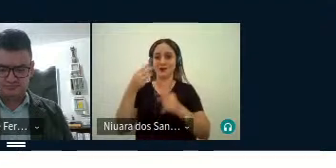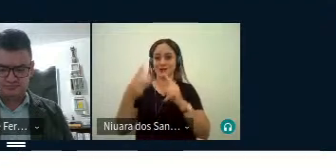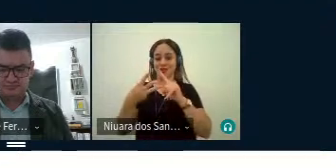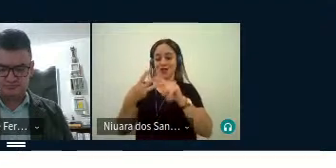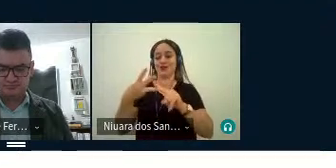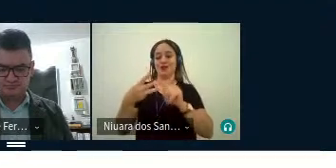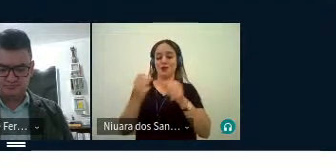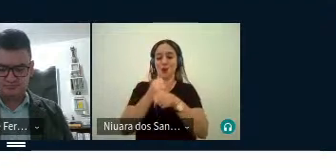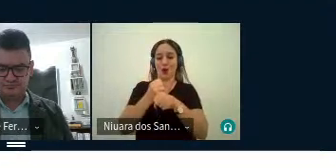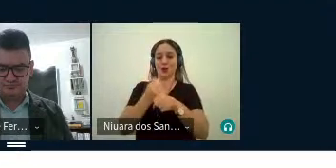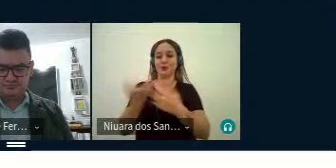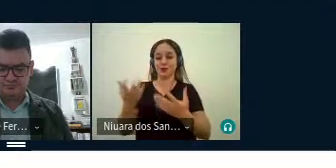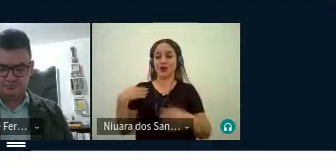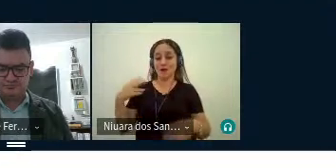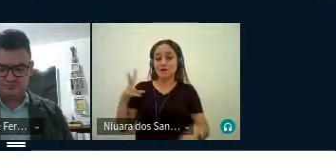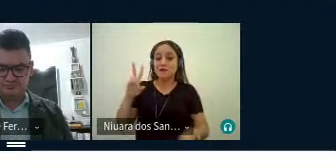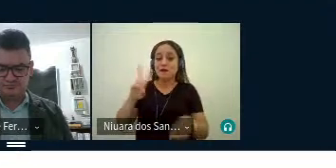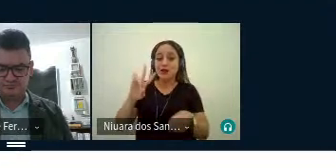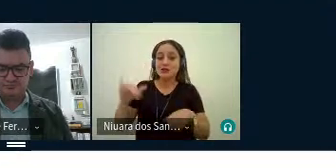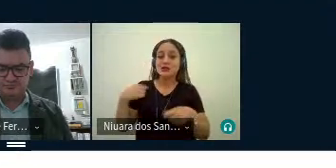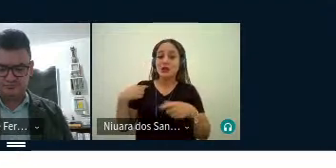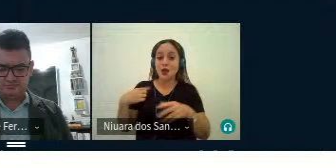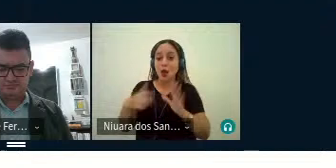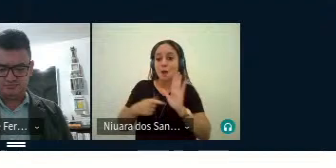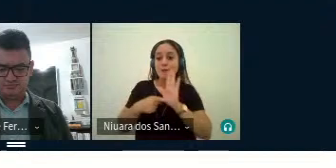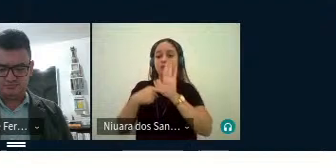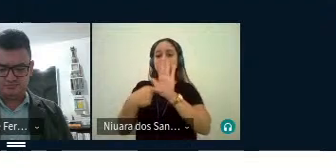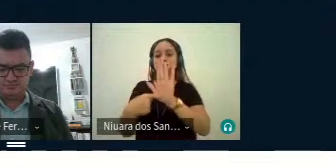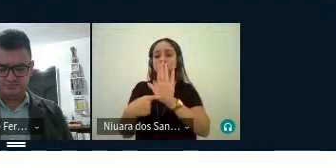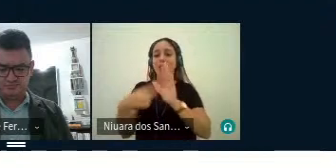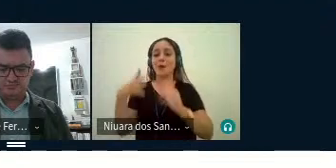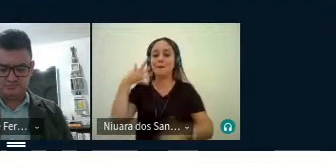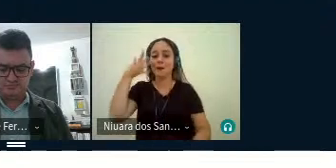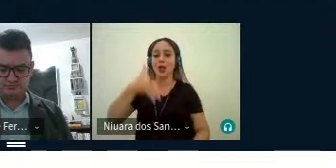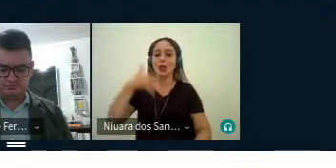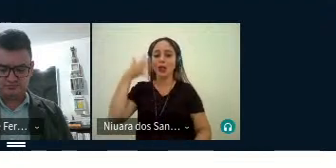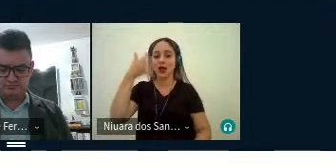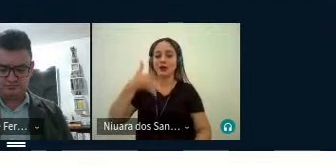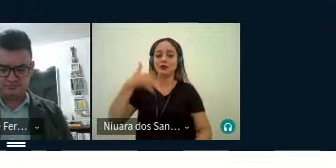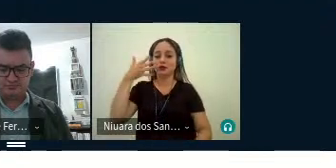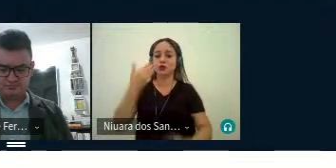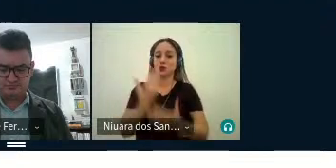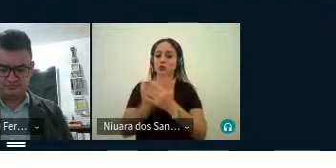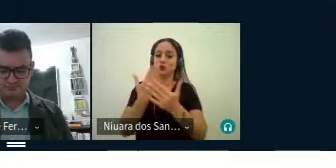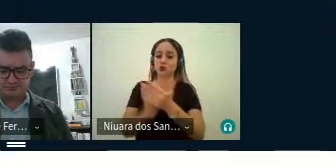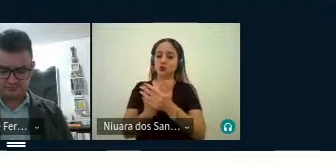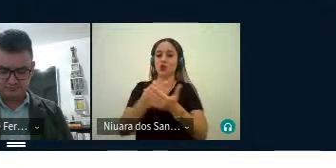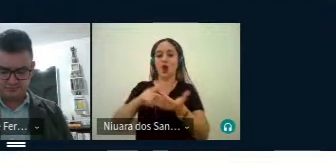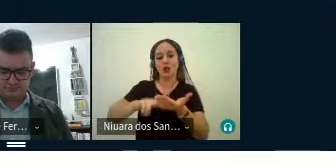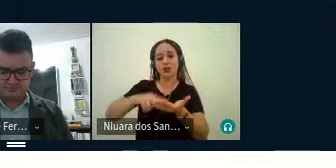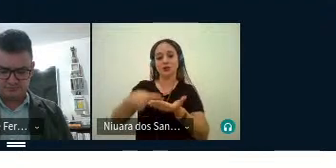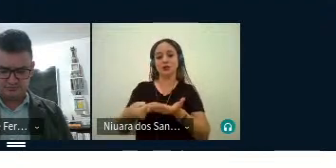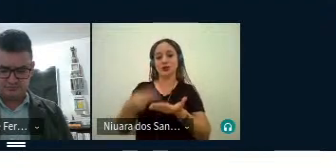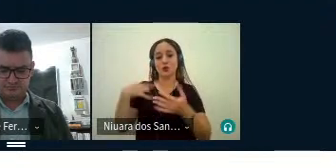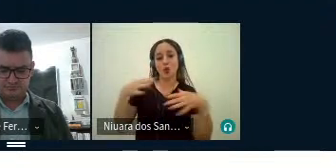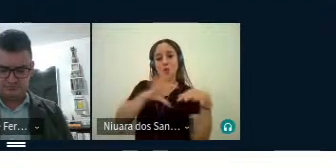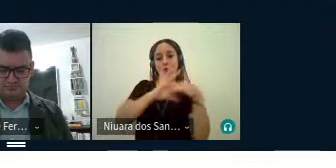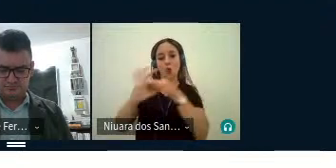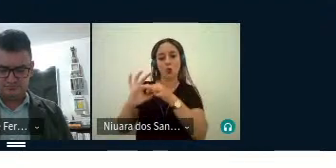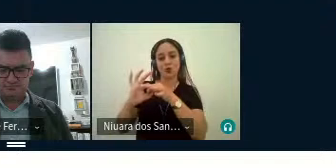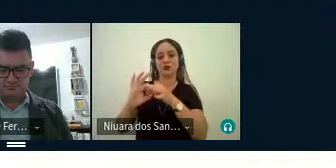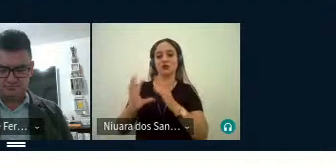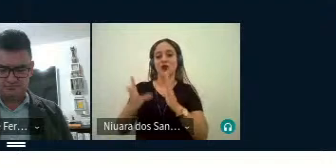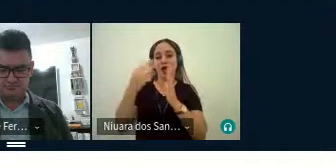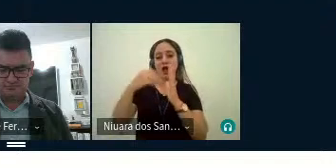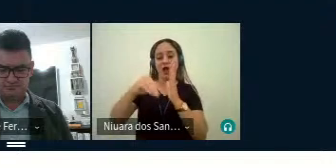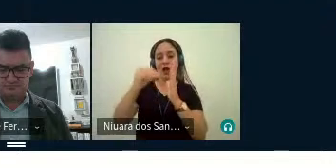primordialmente para a exposição de palestras que discutam acerca dos estudos da tradução no contexto da Amazônia e